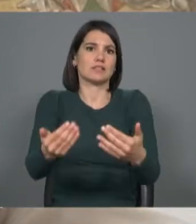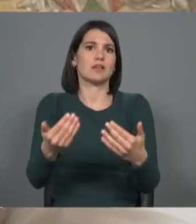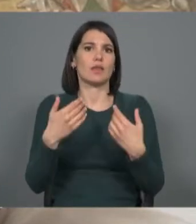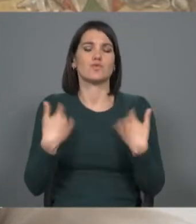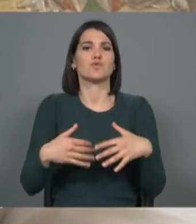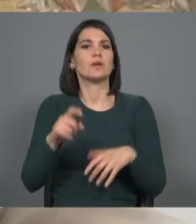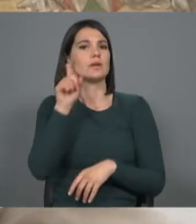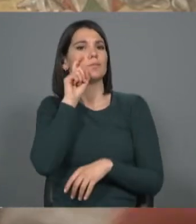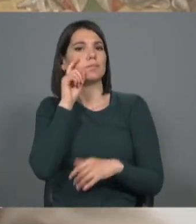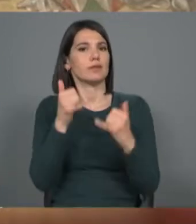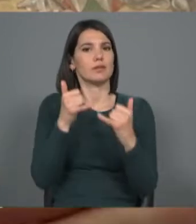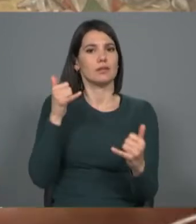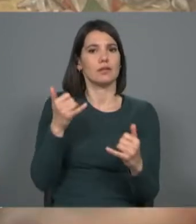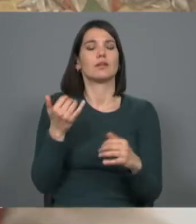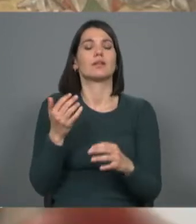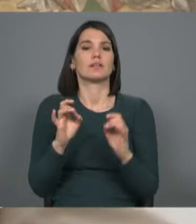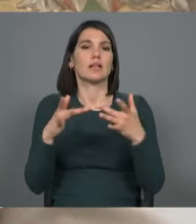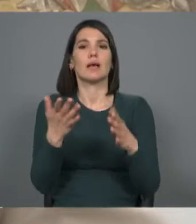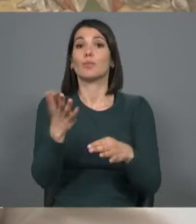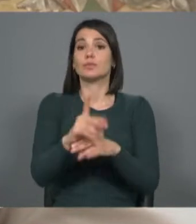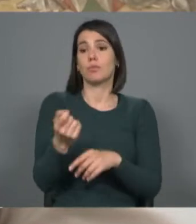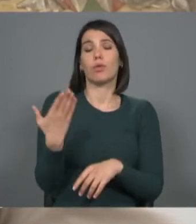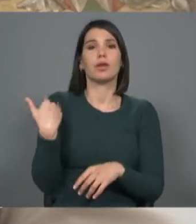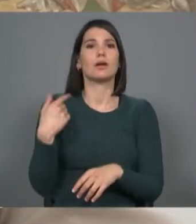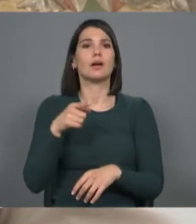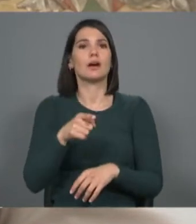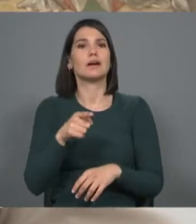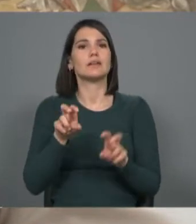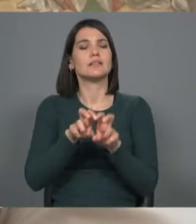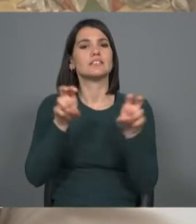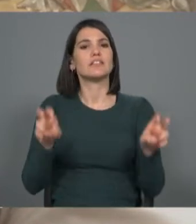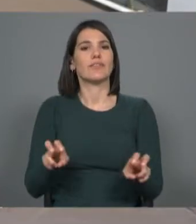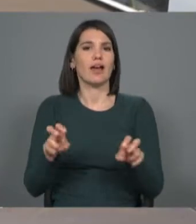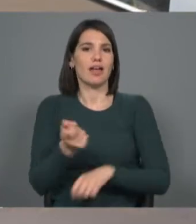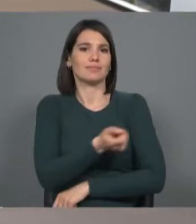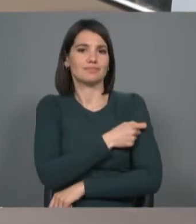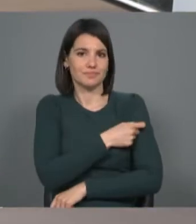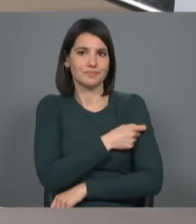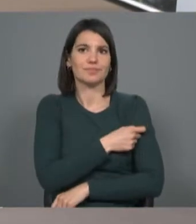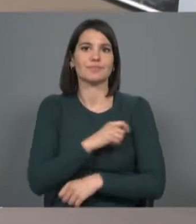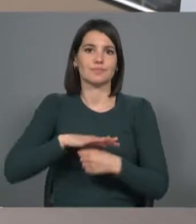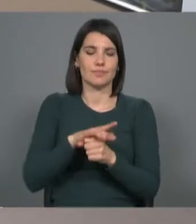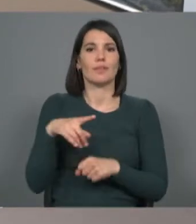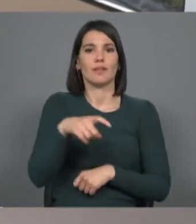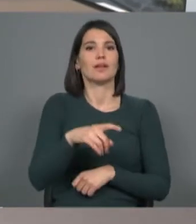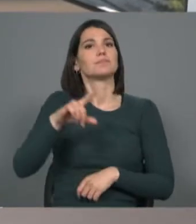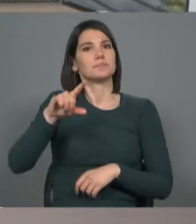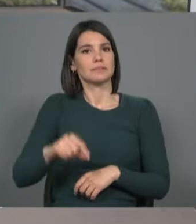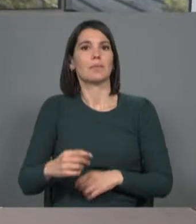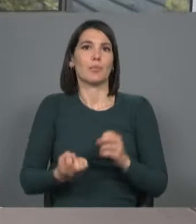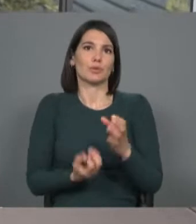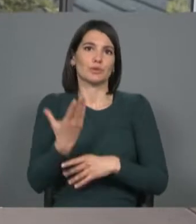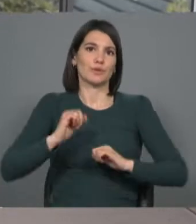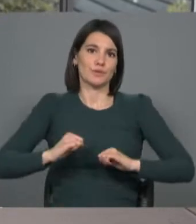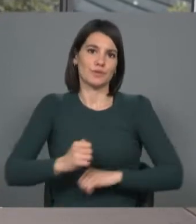digital, como por exemplo o mais recente caso do certificado digital de Covid, que é também uma produção